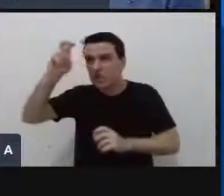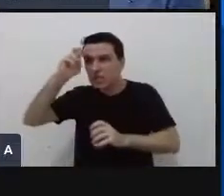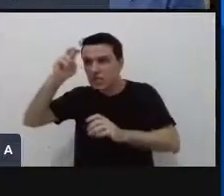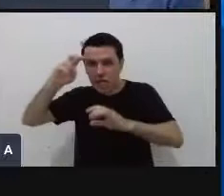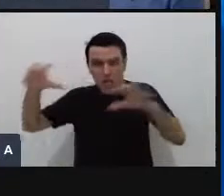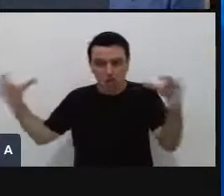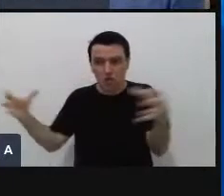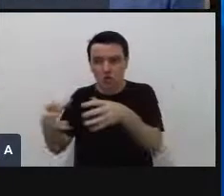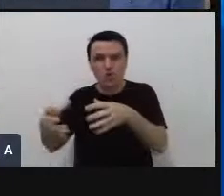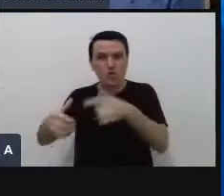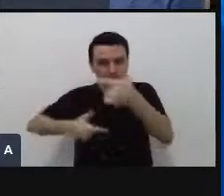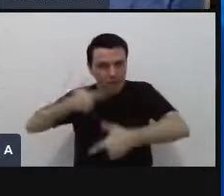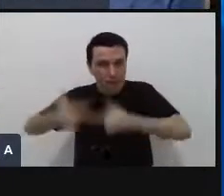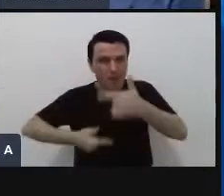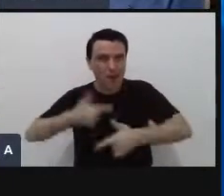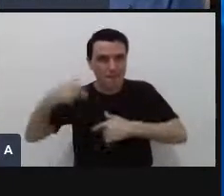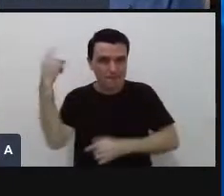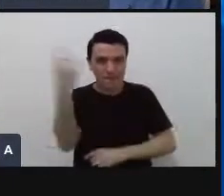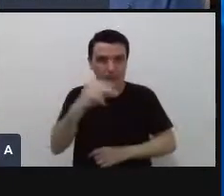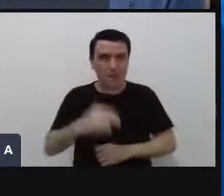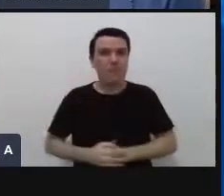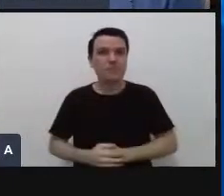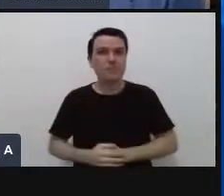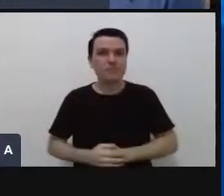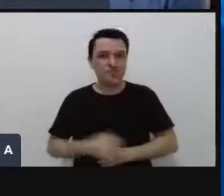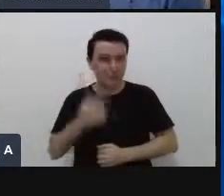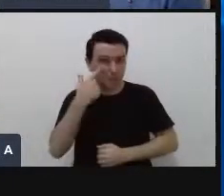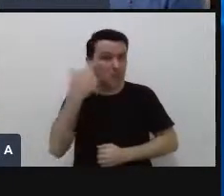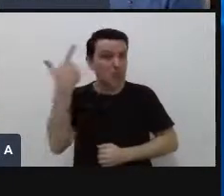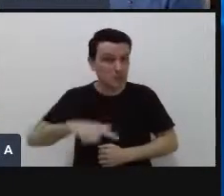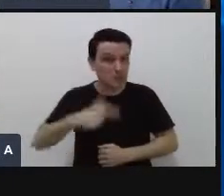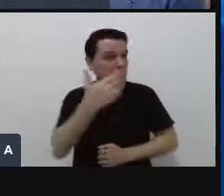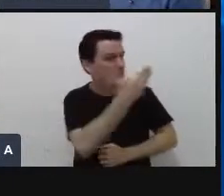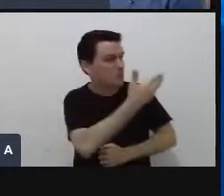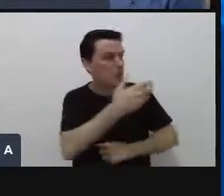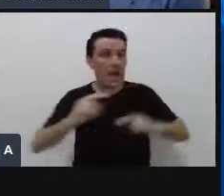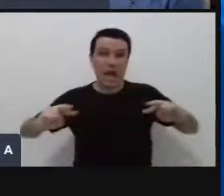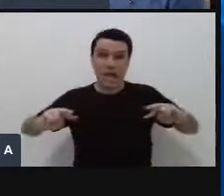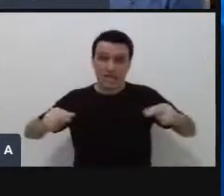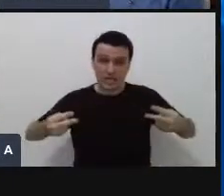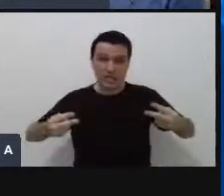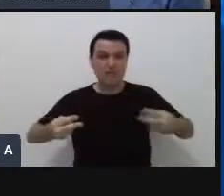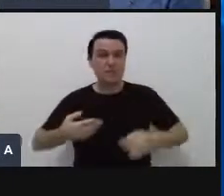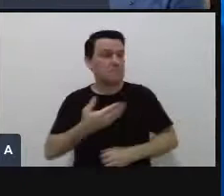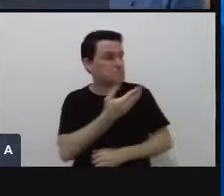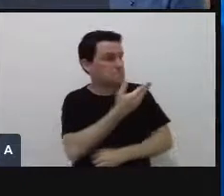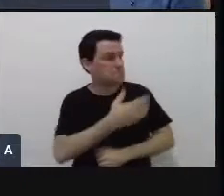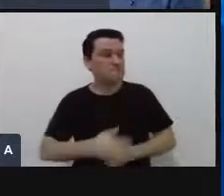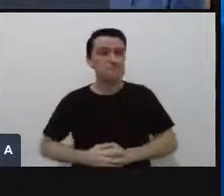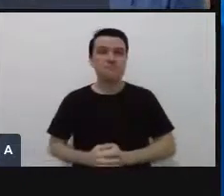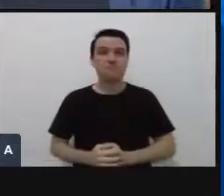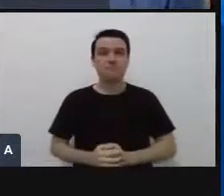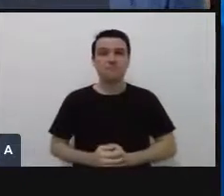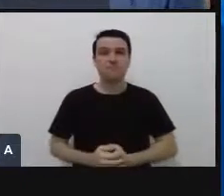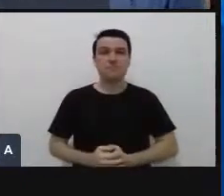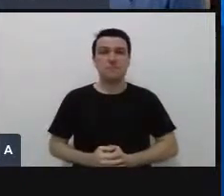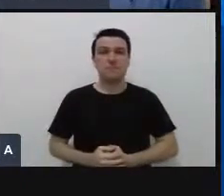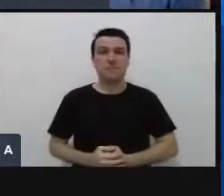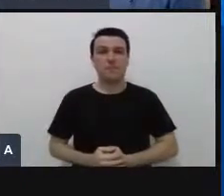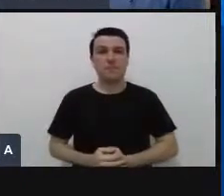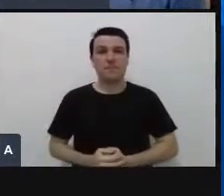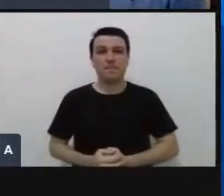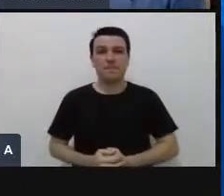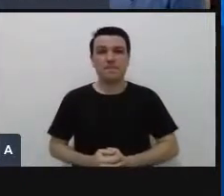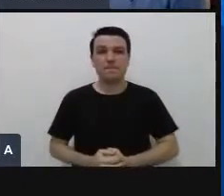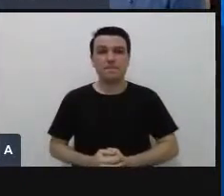funcionar está aí na tela para vocês o link para participar tá e